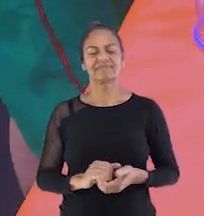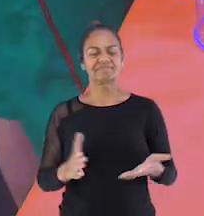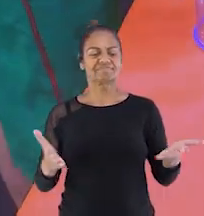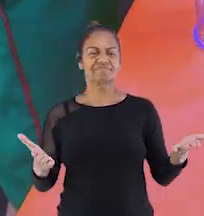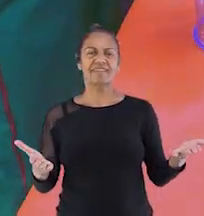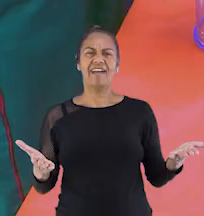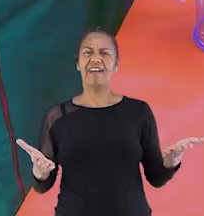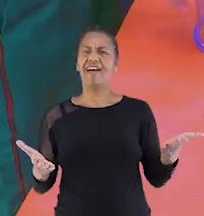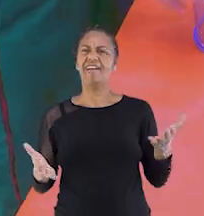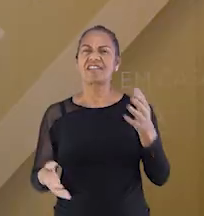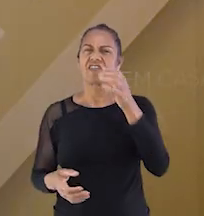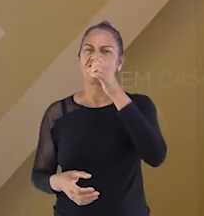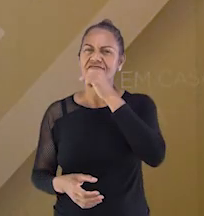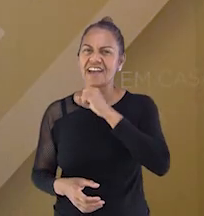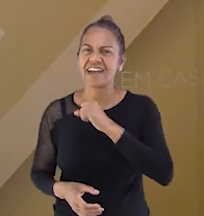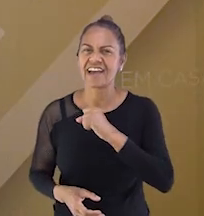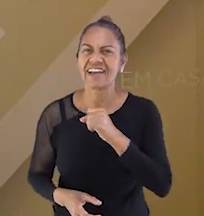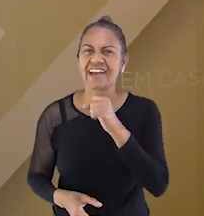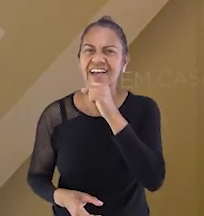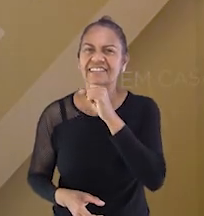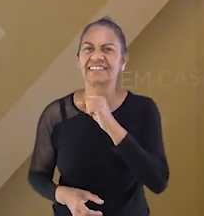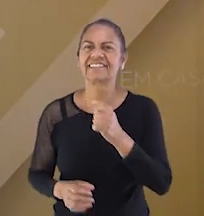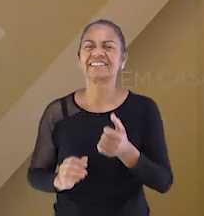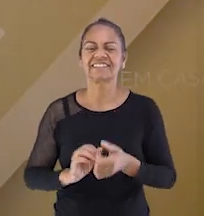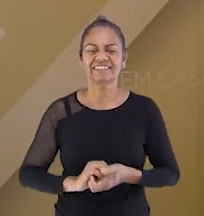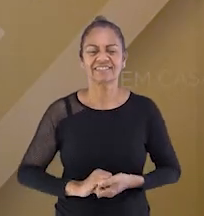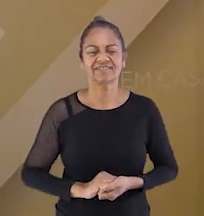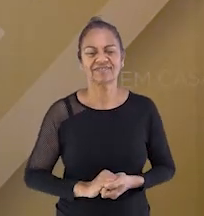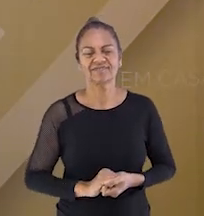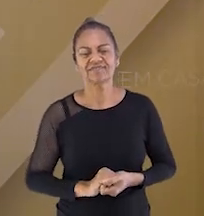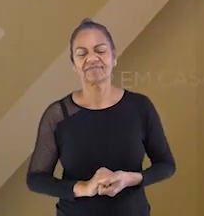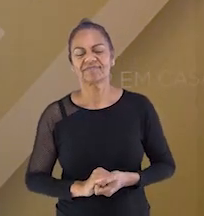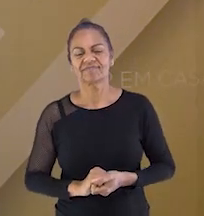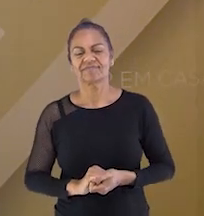Deu o que, Débora? Velha. Velha. Vamos de novo?